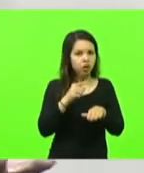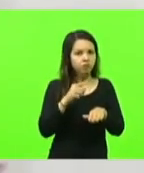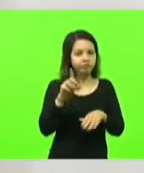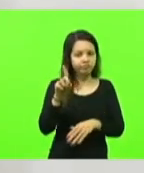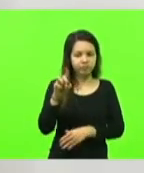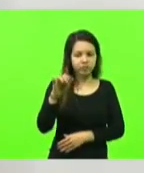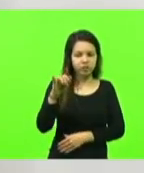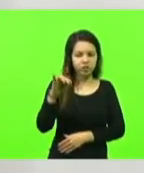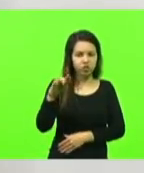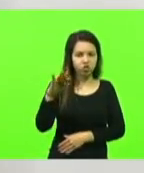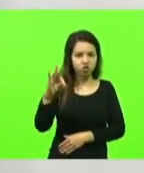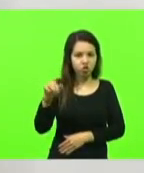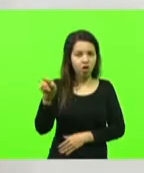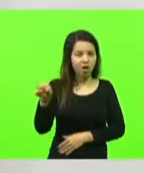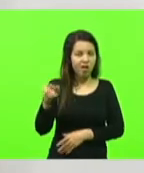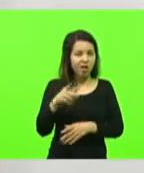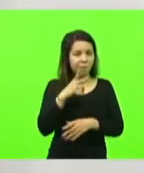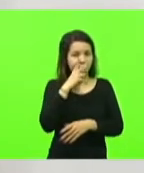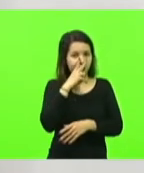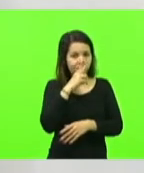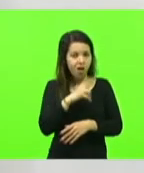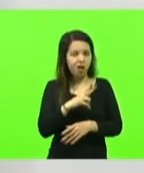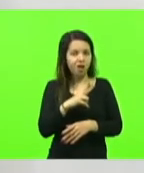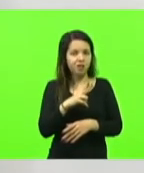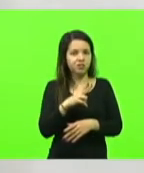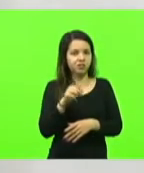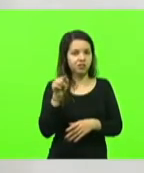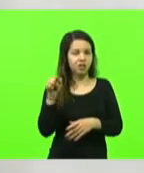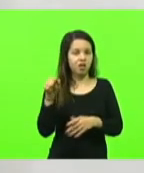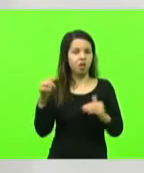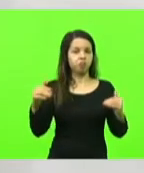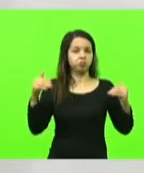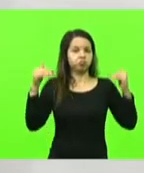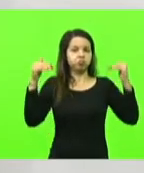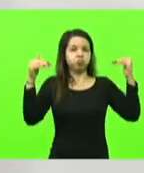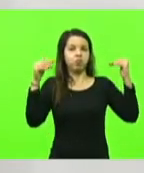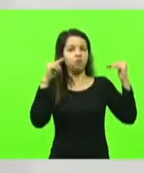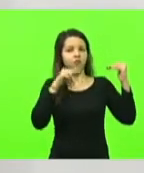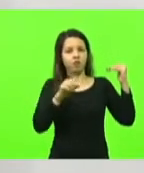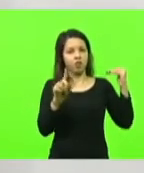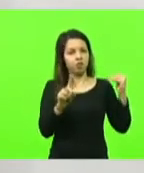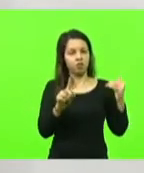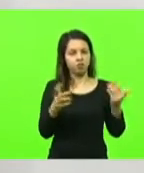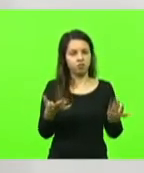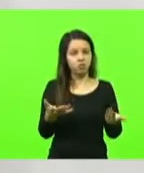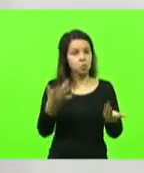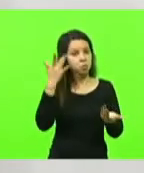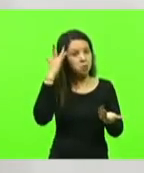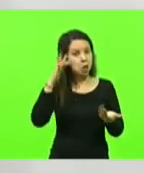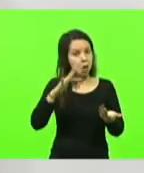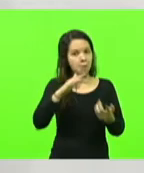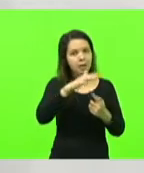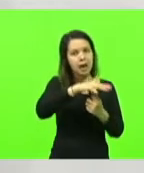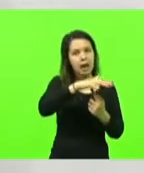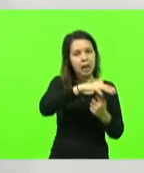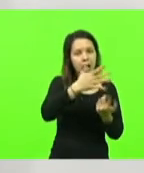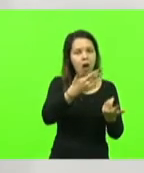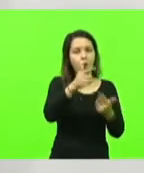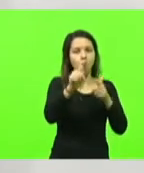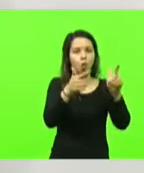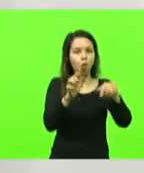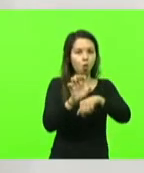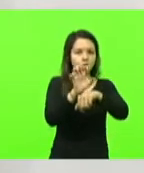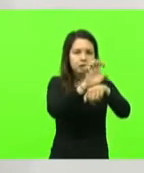que está em berço esplêndido. Não sei se no Paraná, nos outros estados, eles se